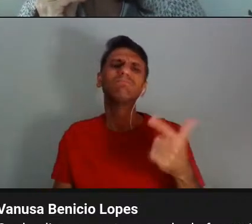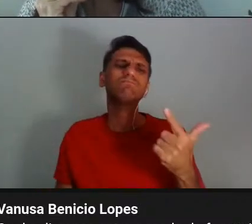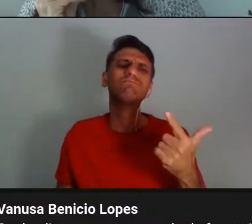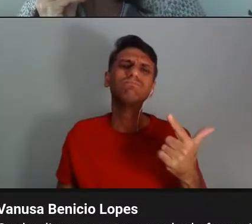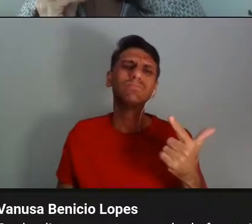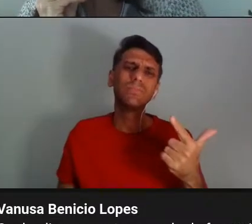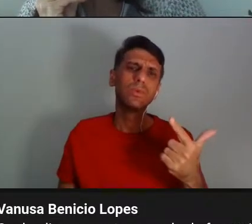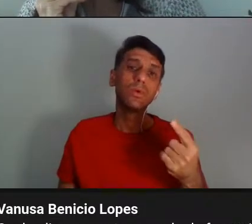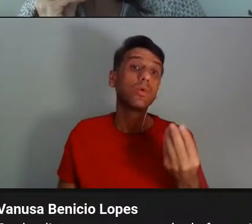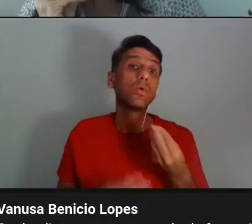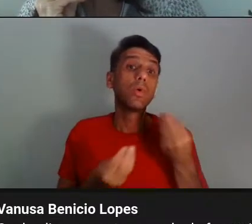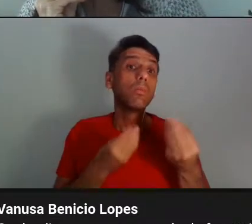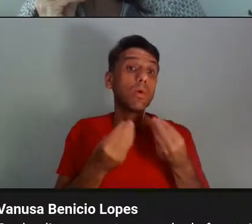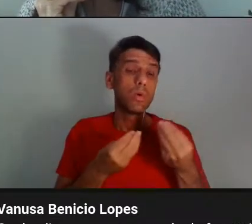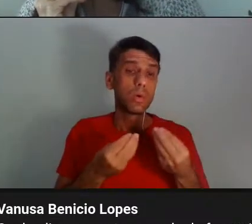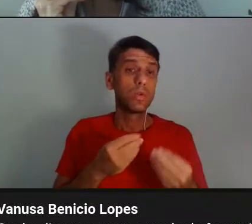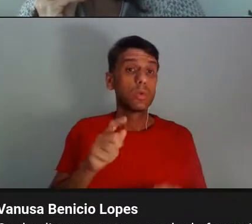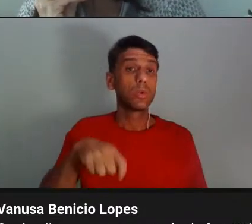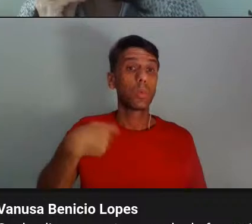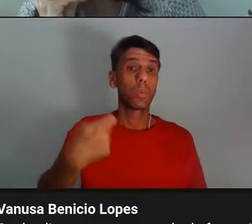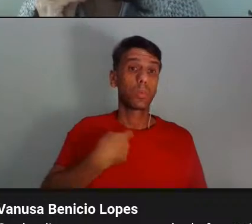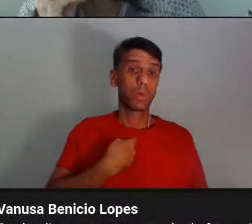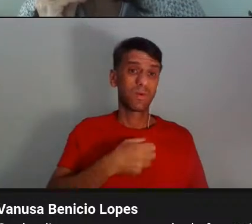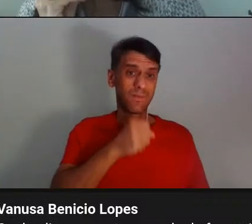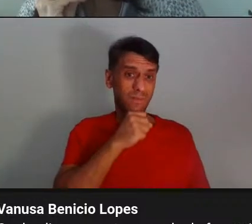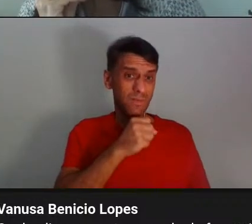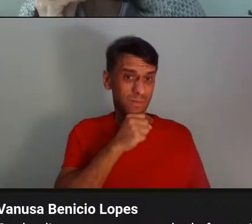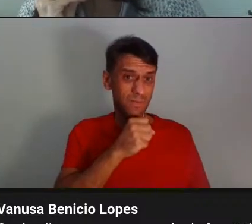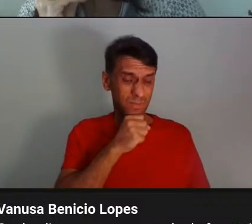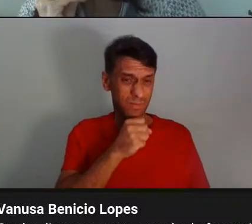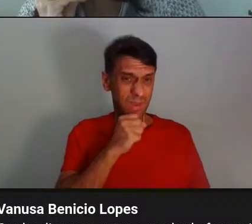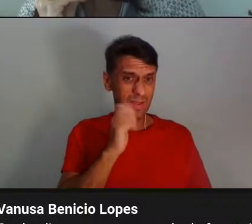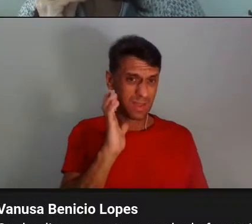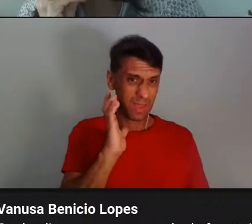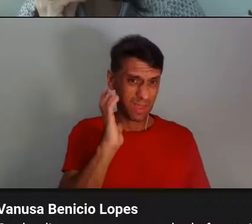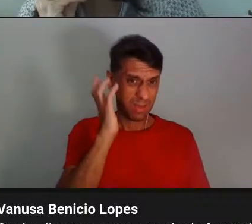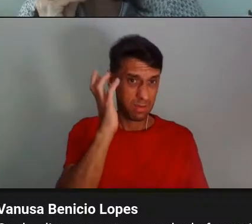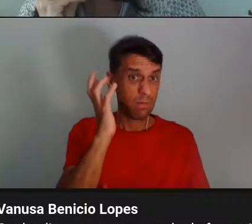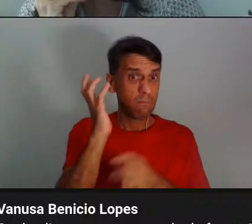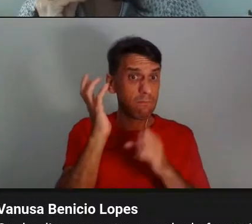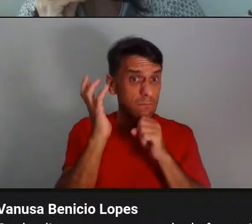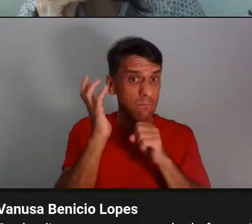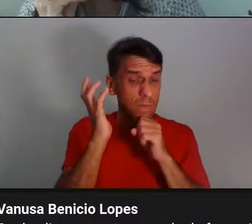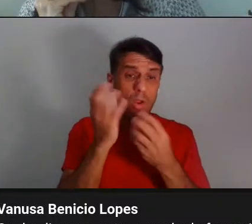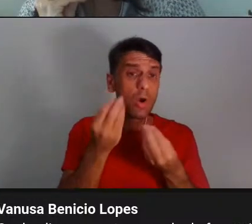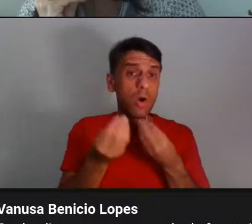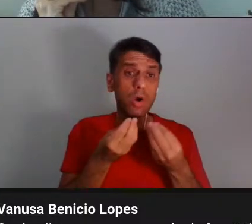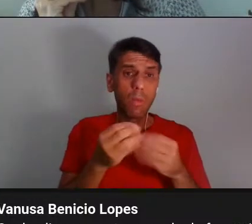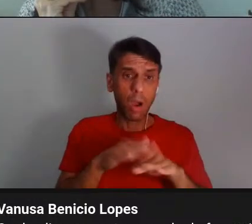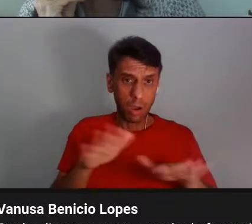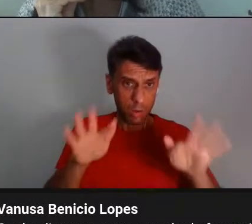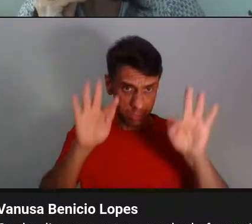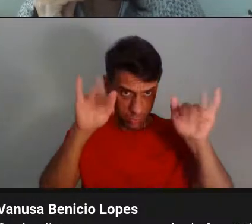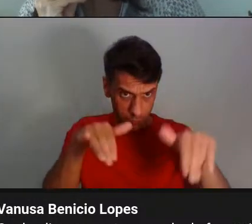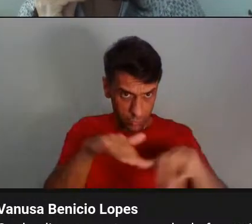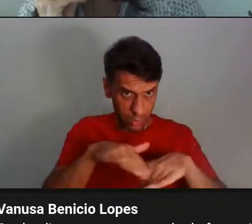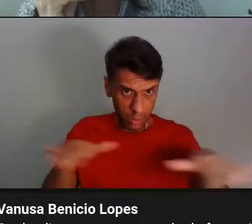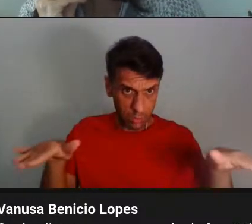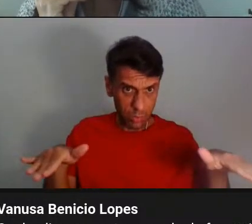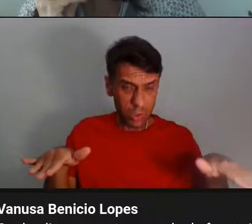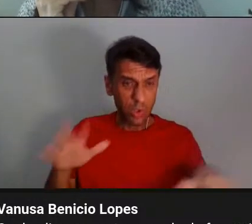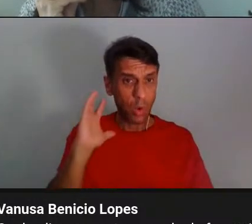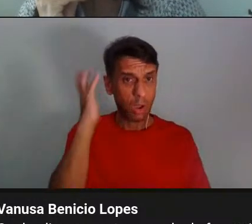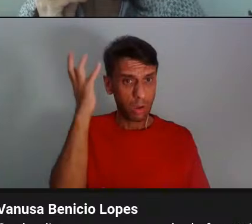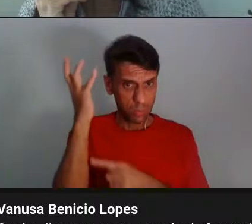Como é que você se torna um tronco velho? Você chega a se tornar um tronco velho e aí pronto, acabou, se você já é o tronco